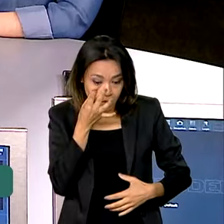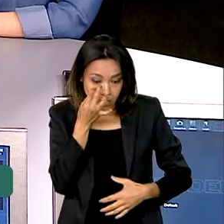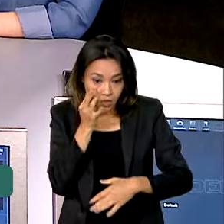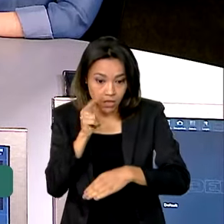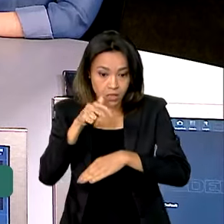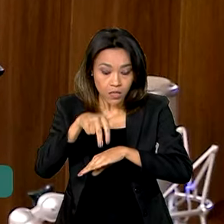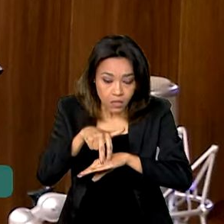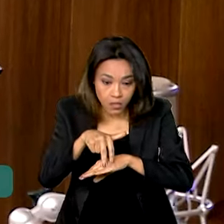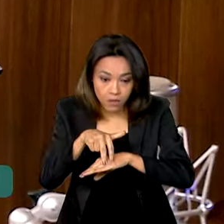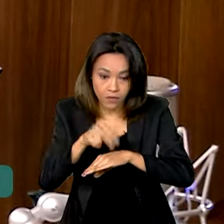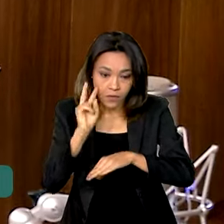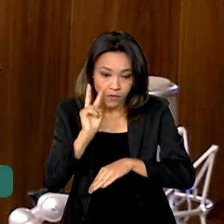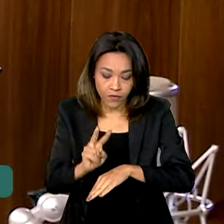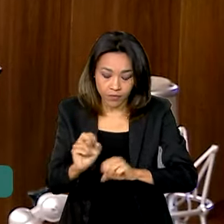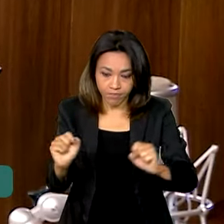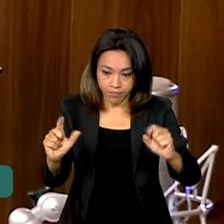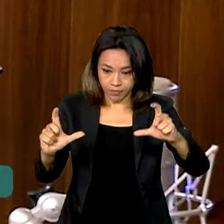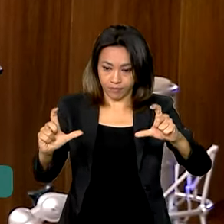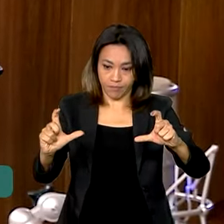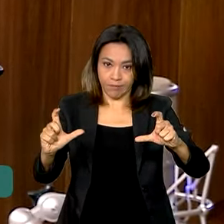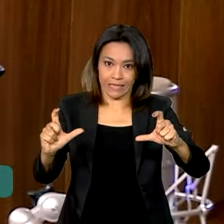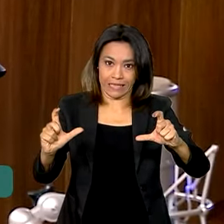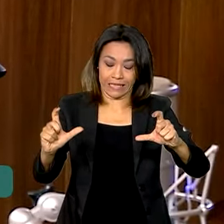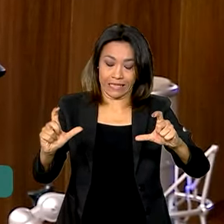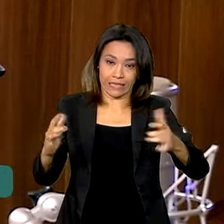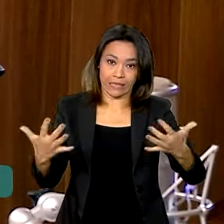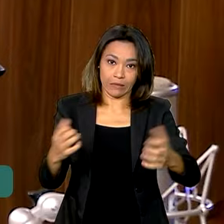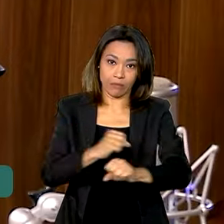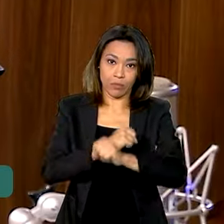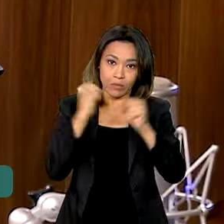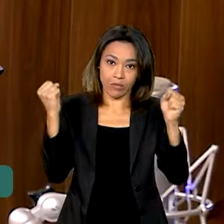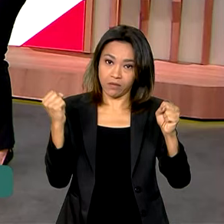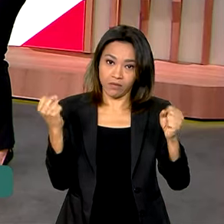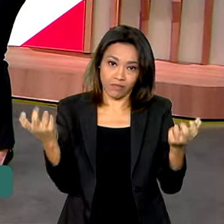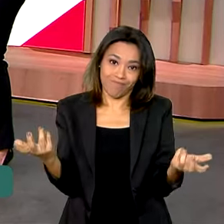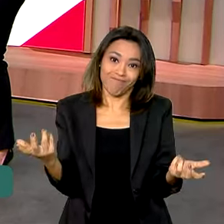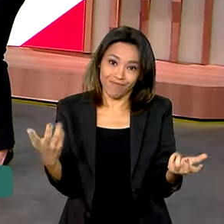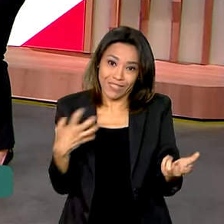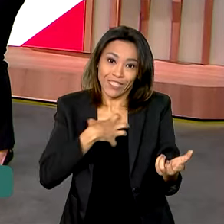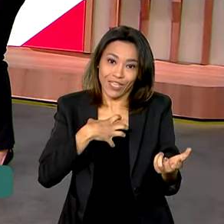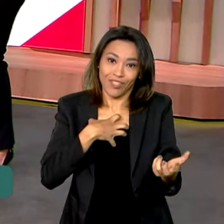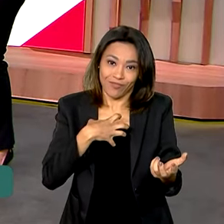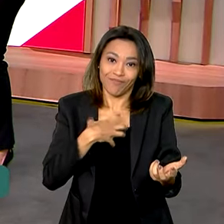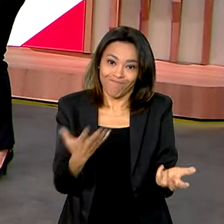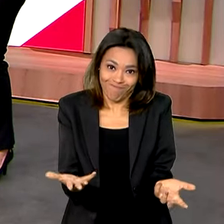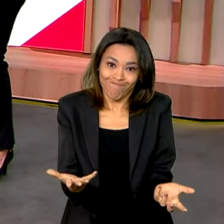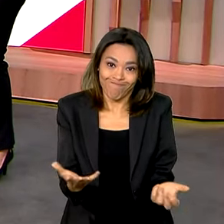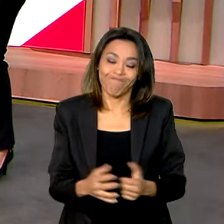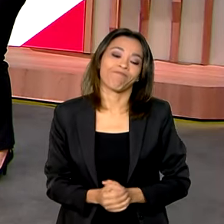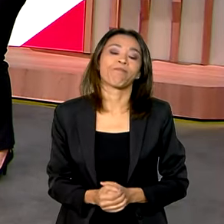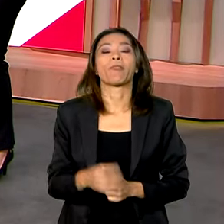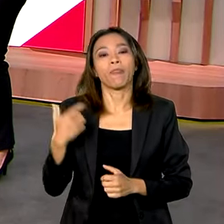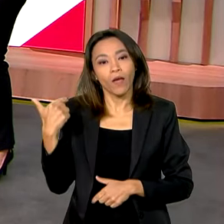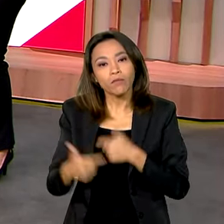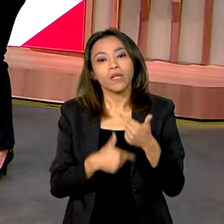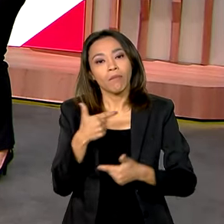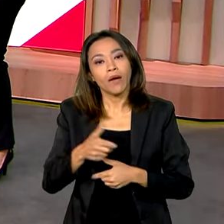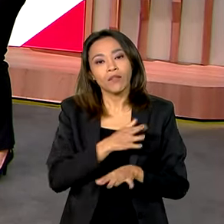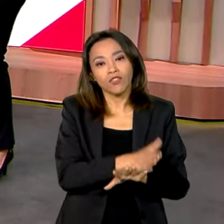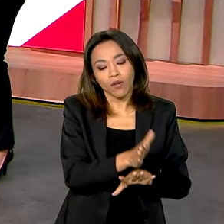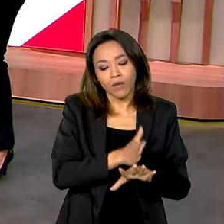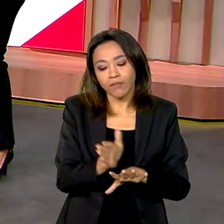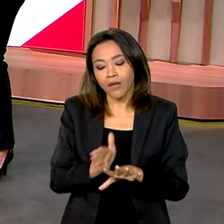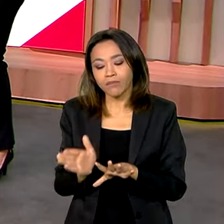vê a extensão do que está acontecendo no Rio Grande do Sul, é impossível não se sensibilizar. Um trabalho transversal de ajuda ali, né?